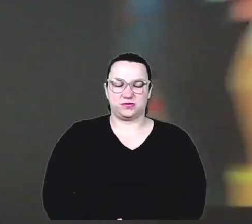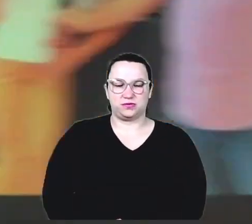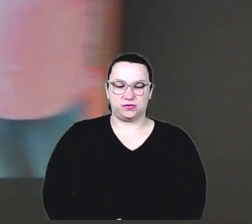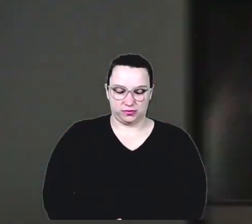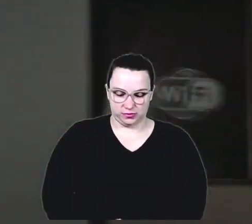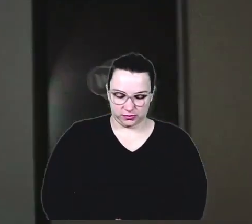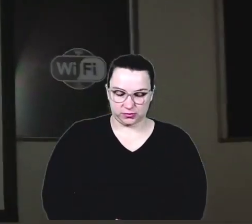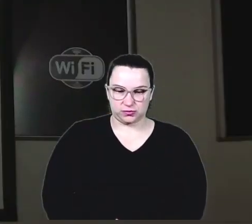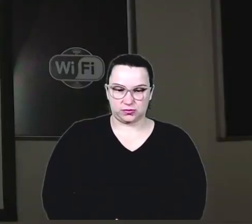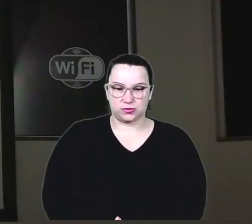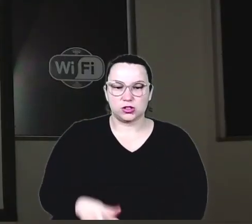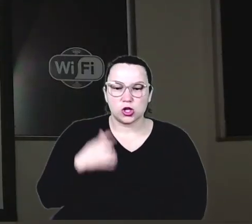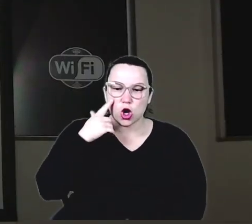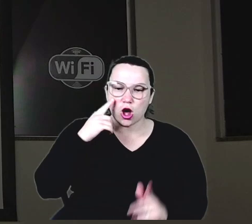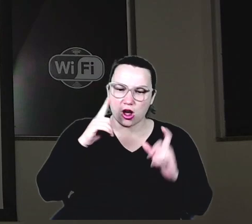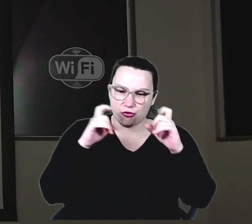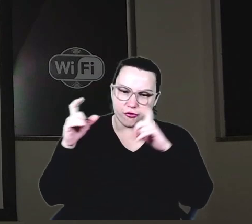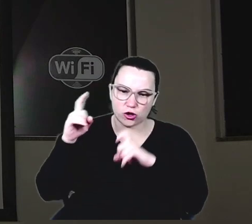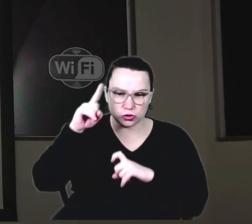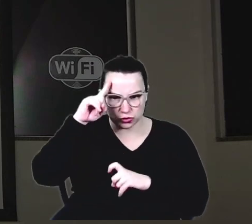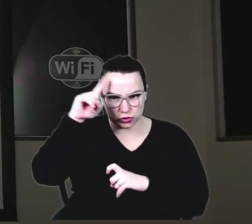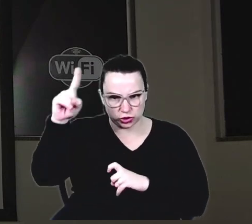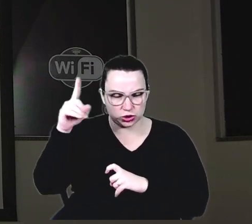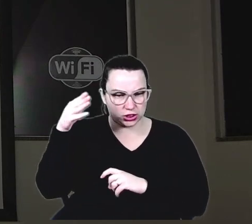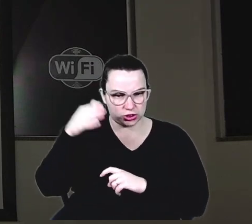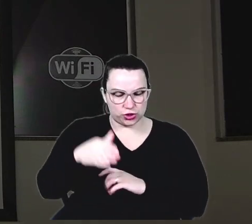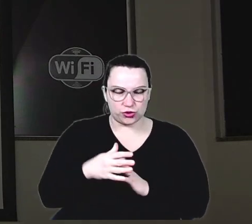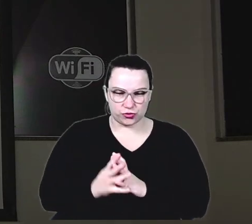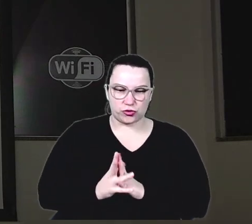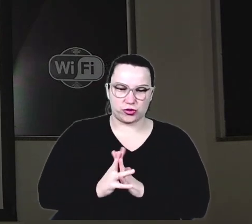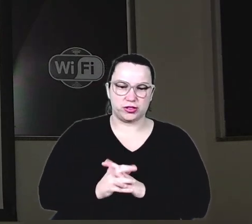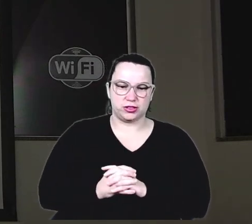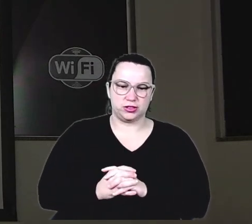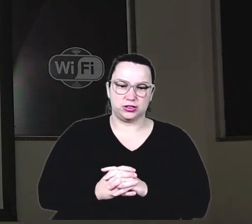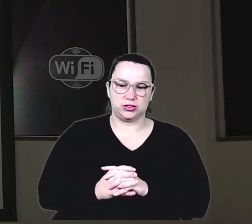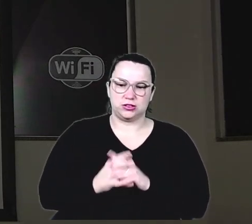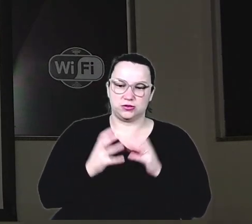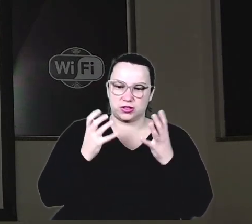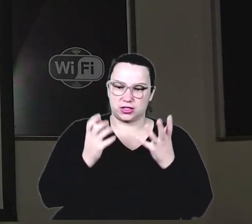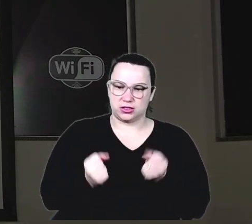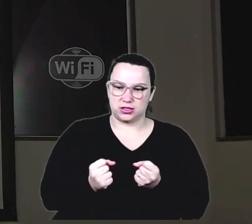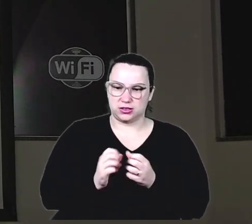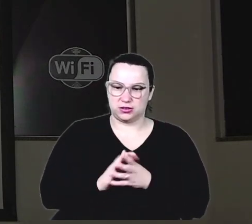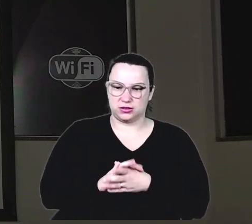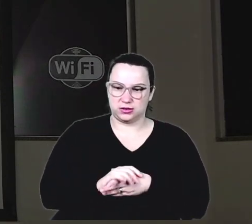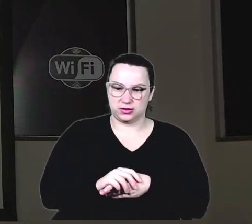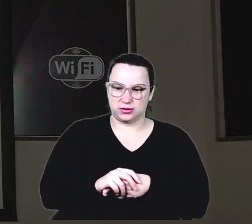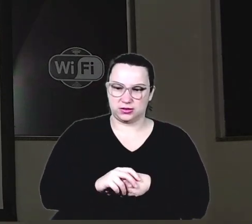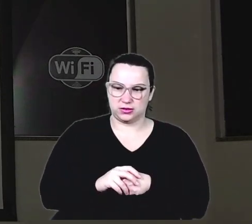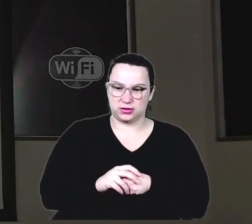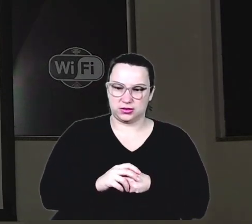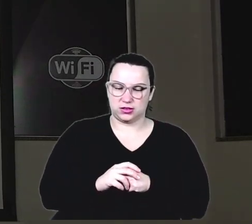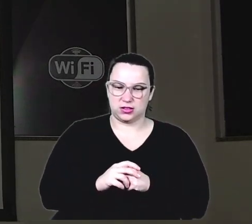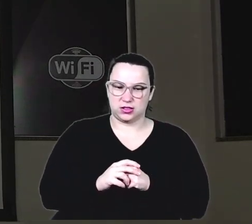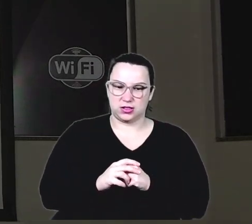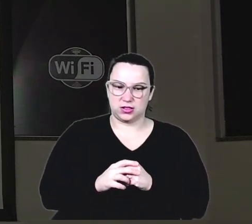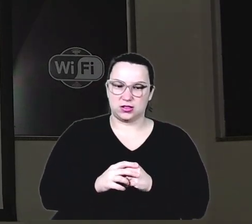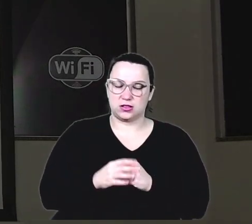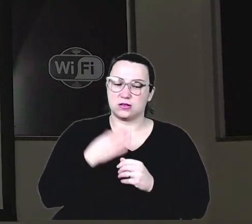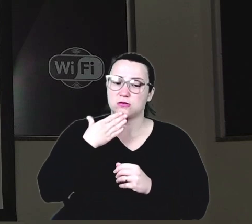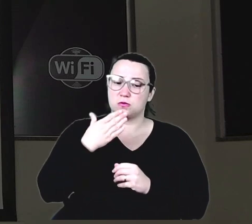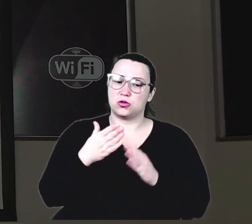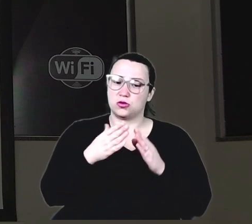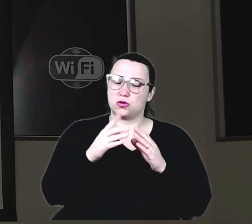Essas são as fotos do dia que nós estivemos lá e foi aceita a nossa ideia, nossos 2 milhões. Na verdade, nós até pedimos menos, mas